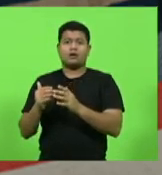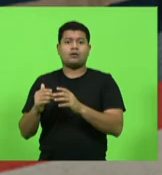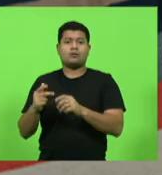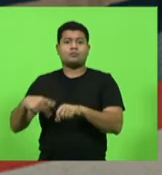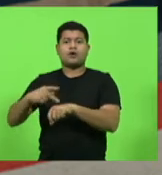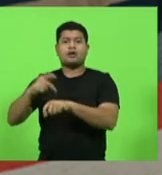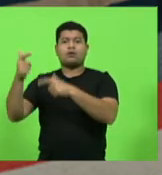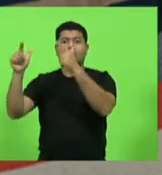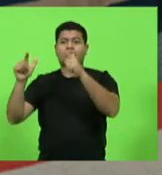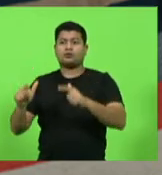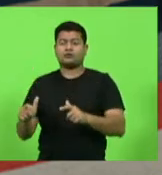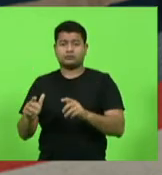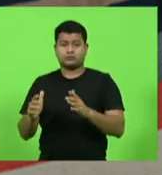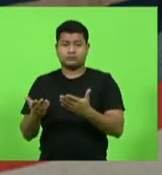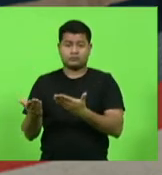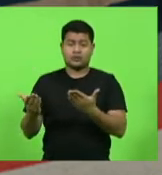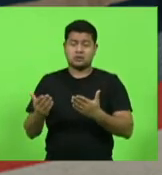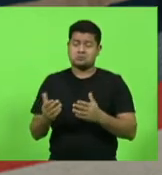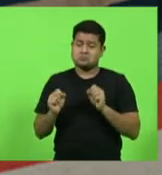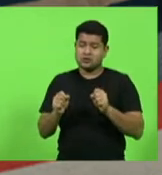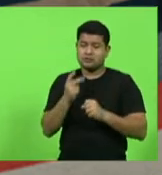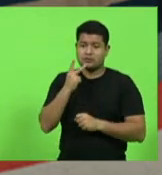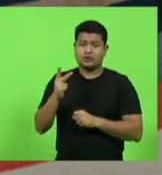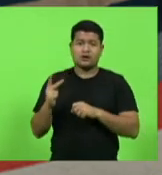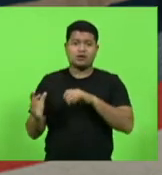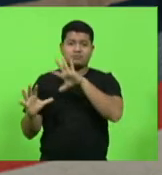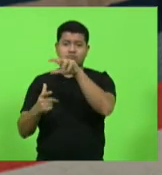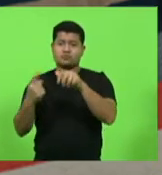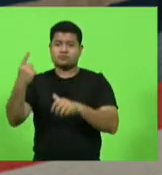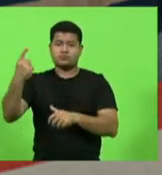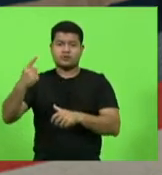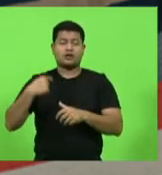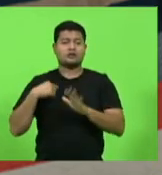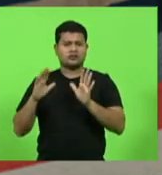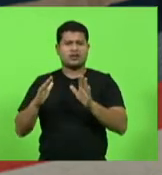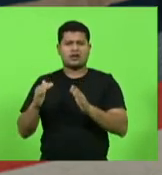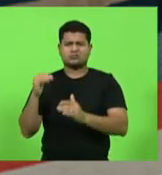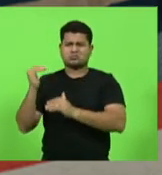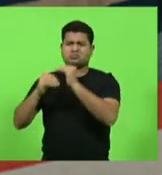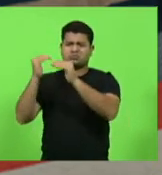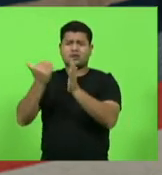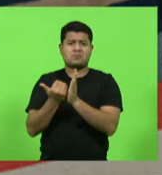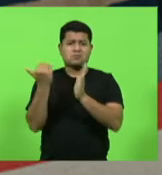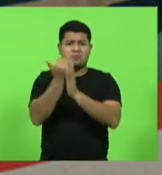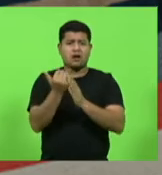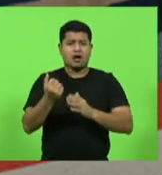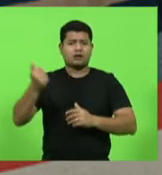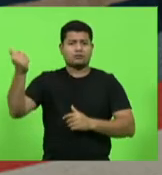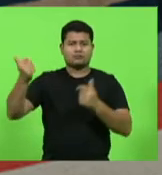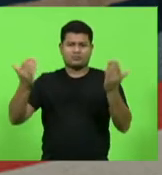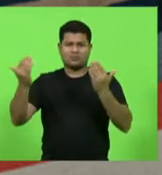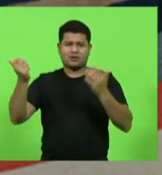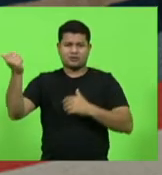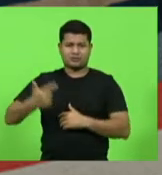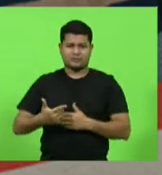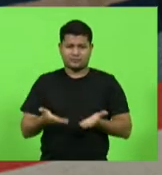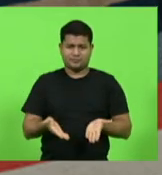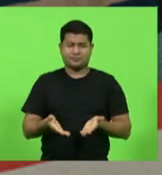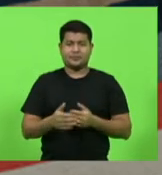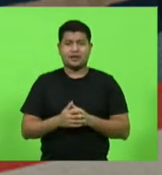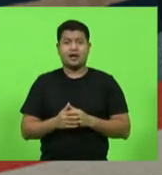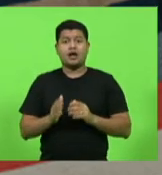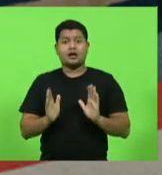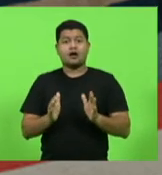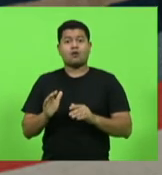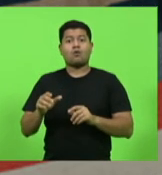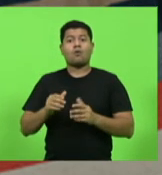até a gente poderia dizer países de primeiro mundo, países mais atualizados, eles começaram a se mobilizar para impedir isso. pode colocar